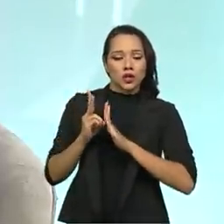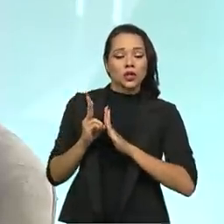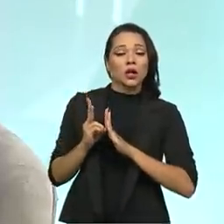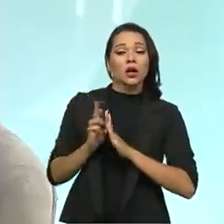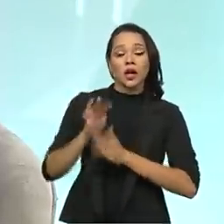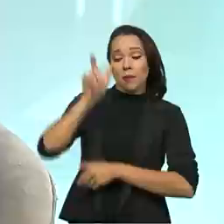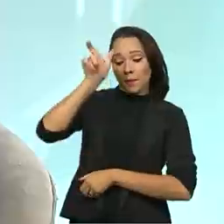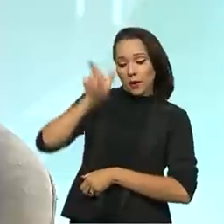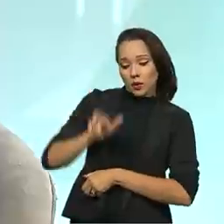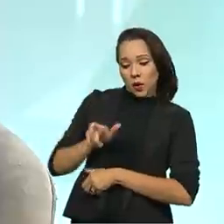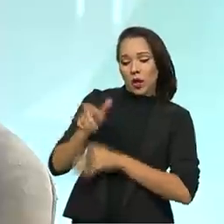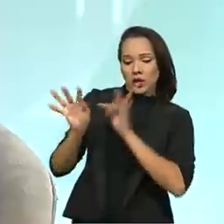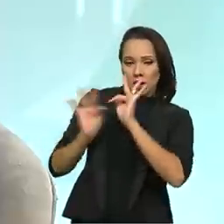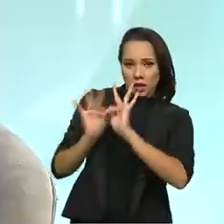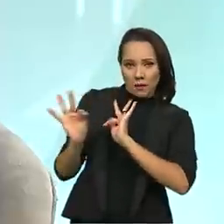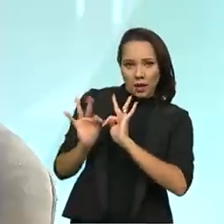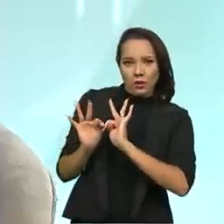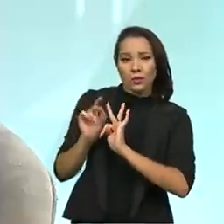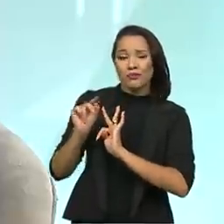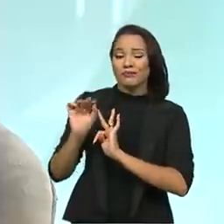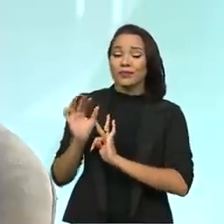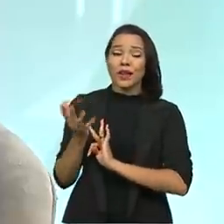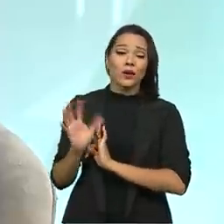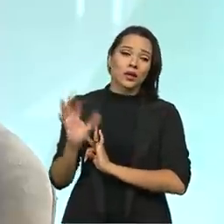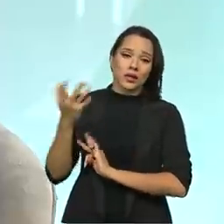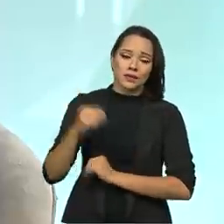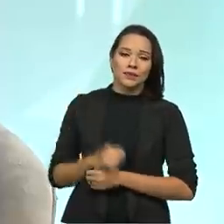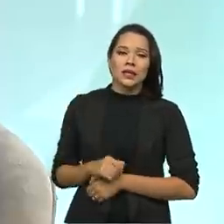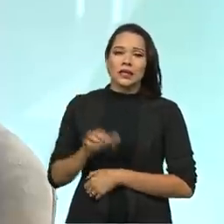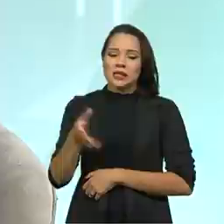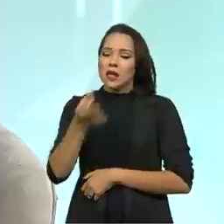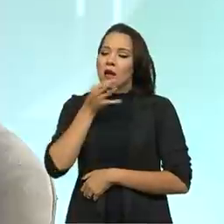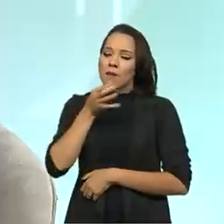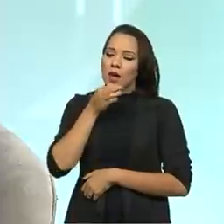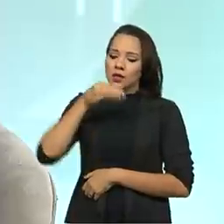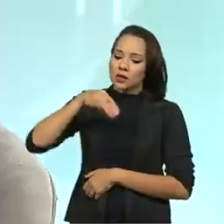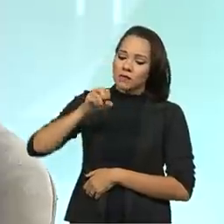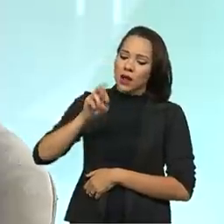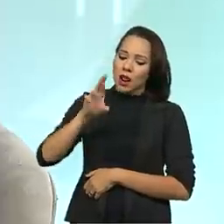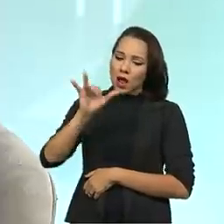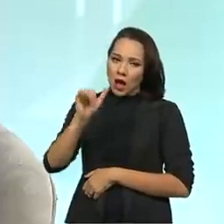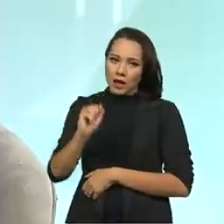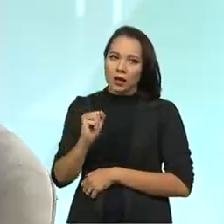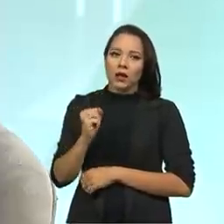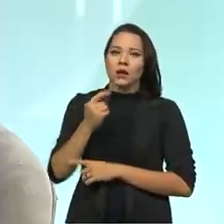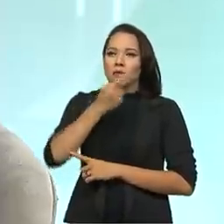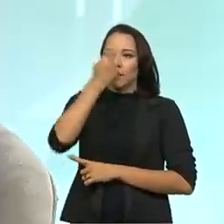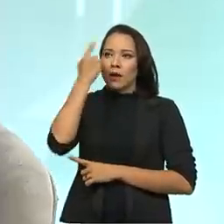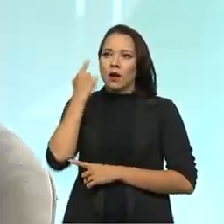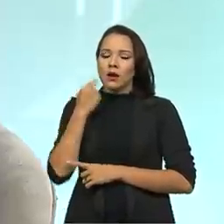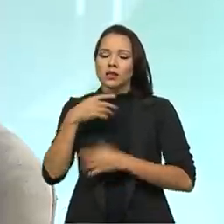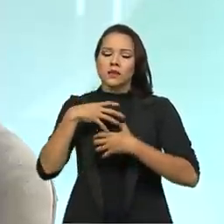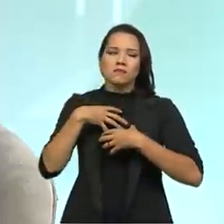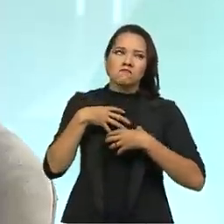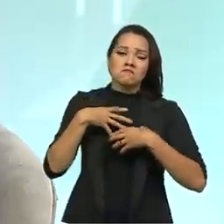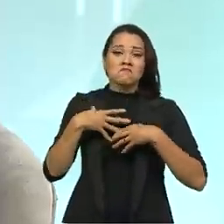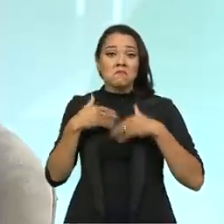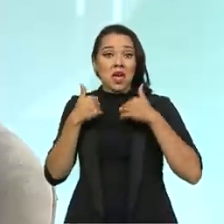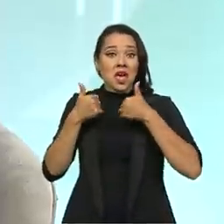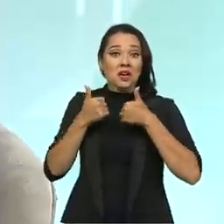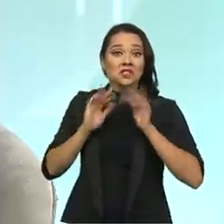paciente que esteja em tratamento... Porque o que acontece? Quando você toma um remédio de malária, nas primeiras horas, primeiro dia, você já se sente bem.